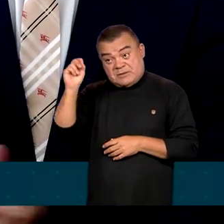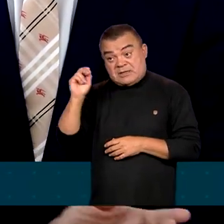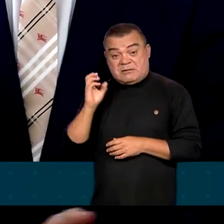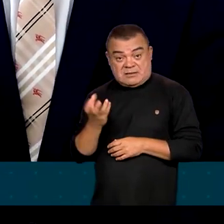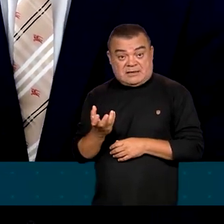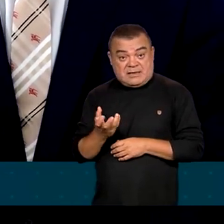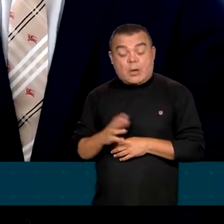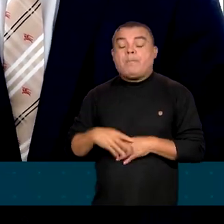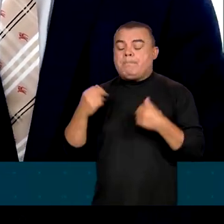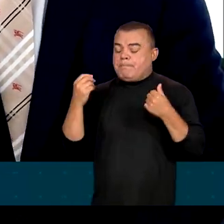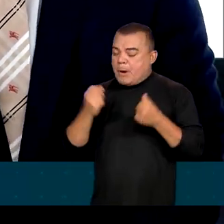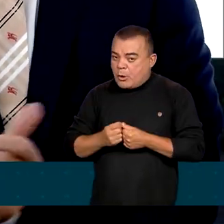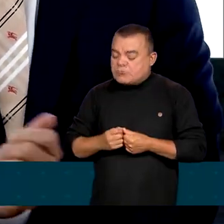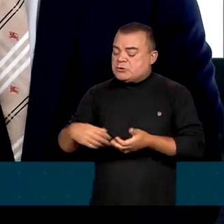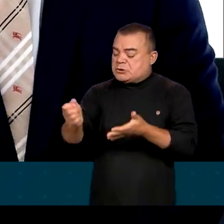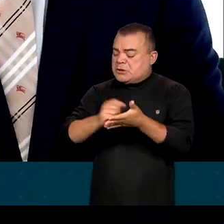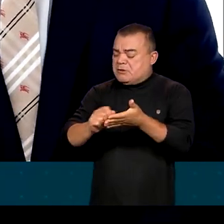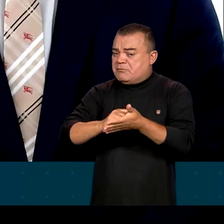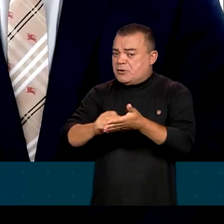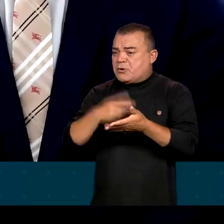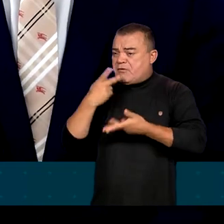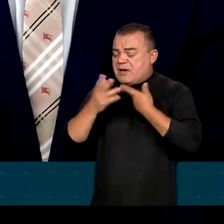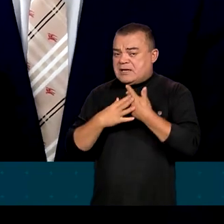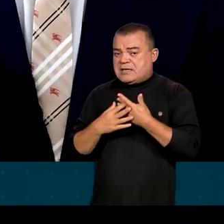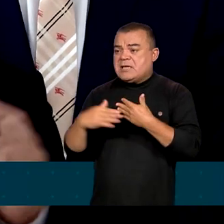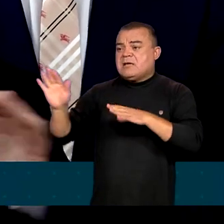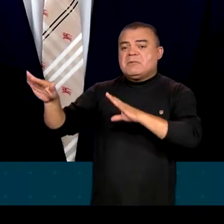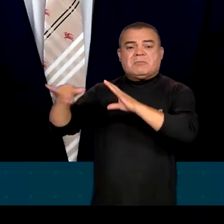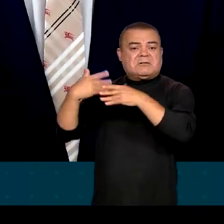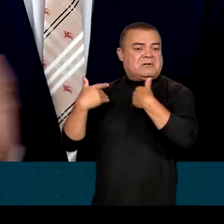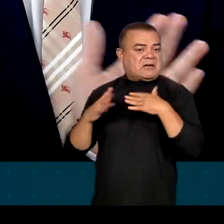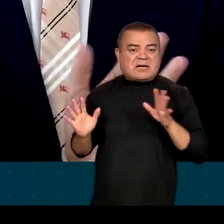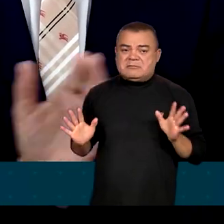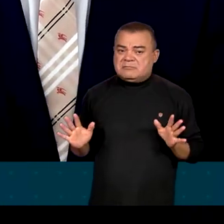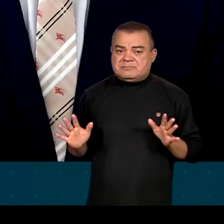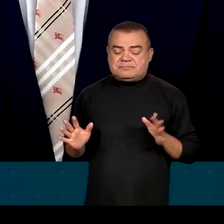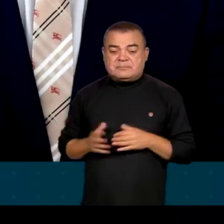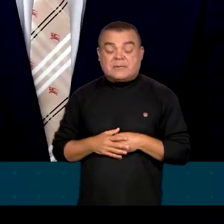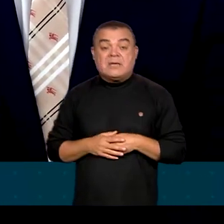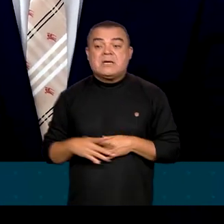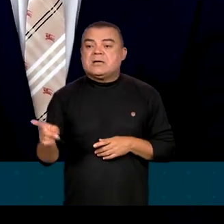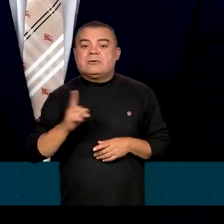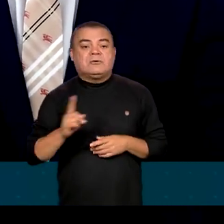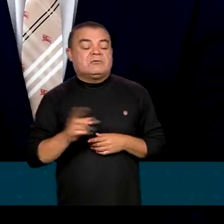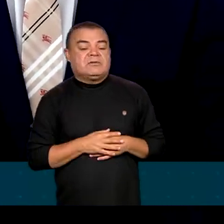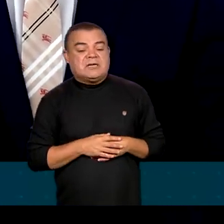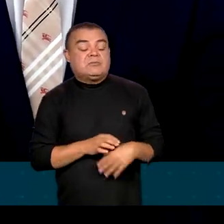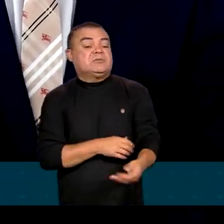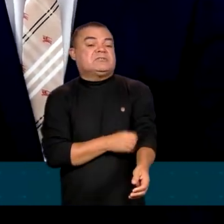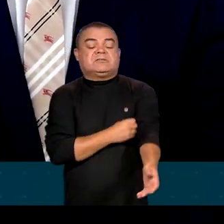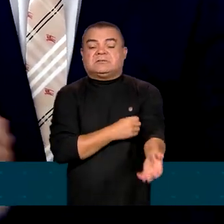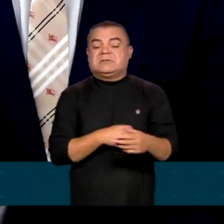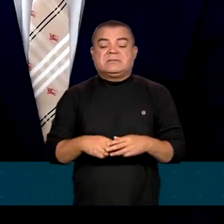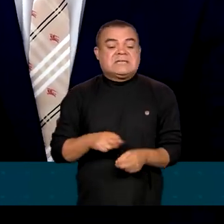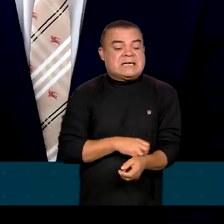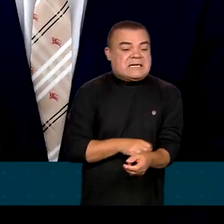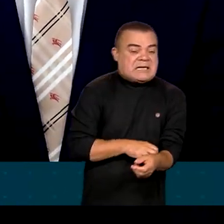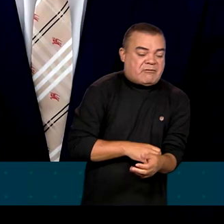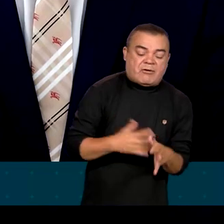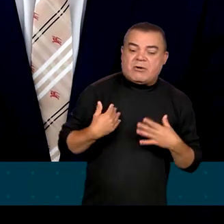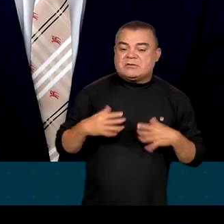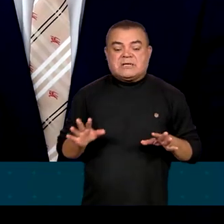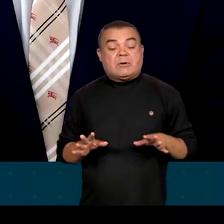transcrever o que eu falei. É só me mandar um recado. Então, não vamos fazer tempestade em copo d'água. Minha missão